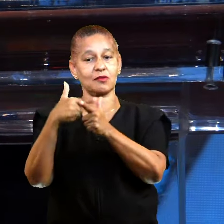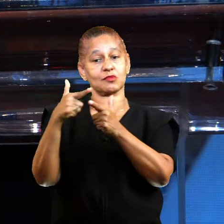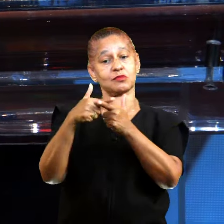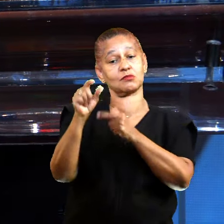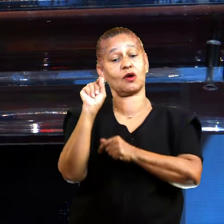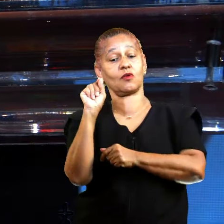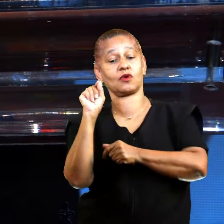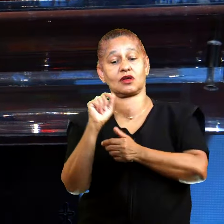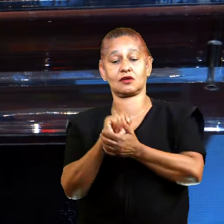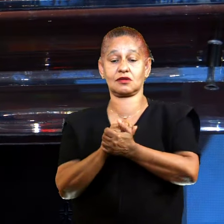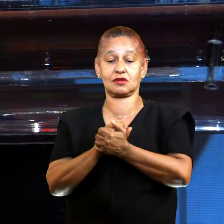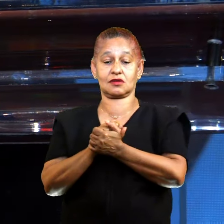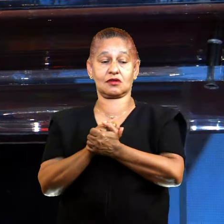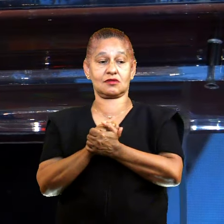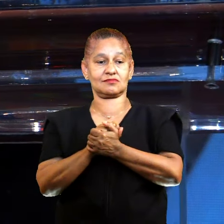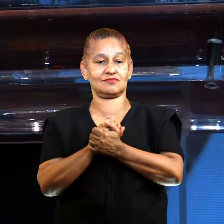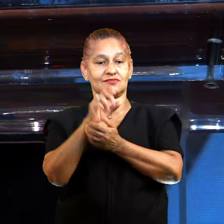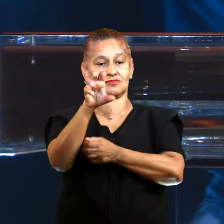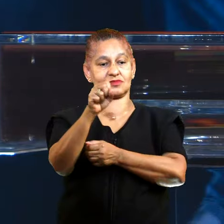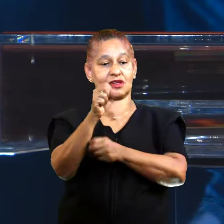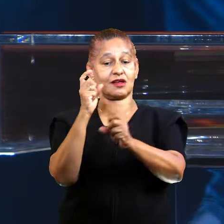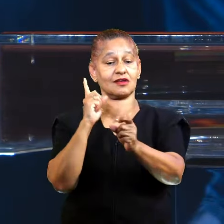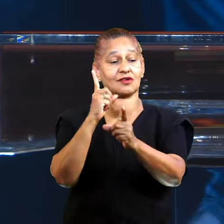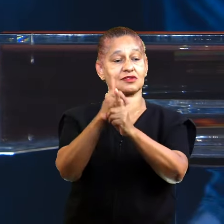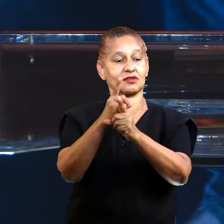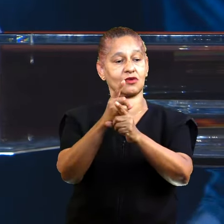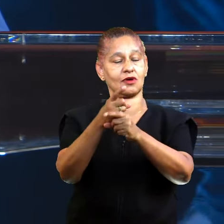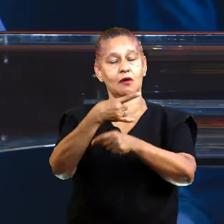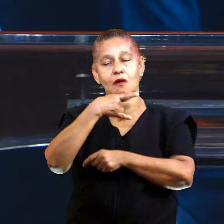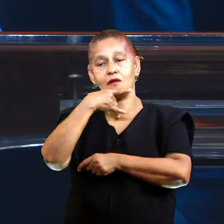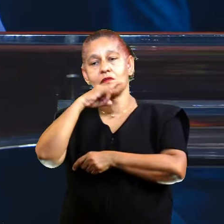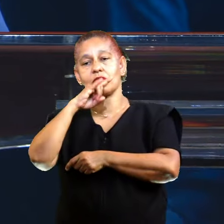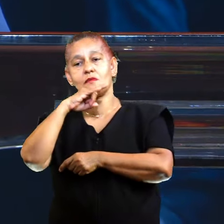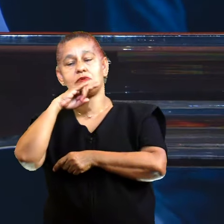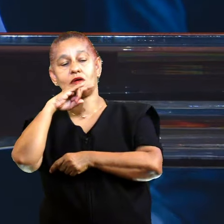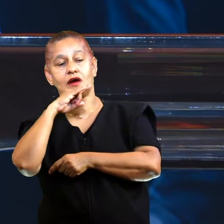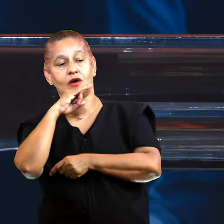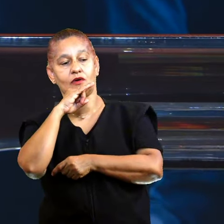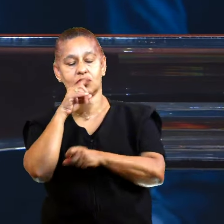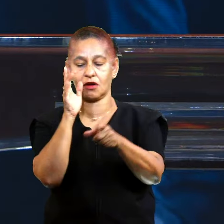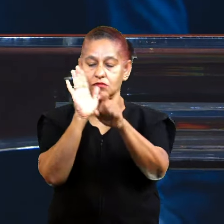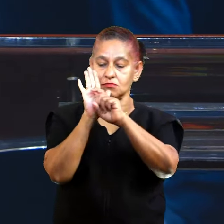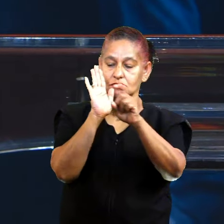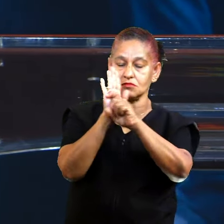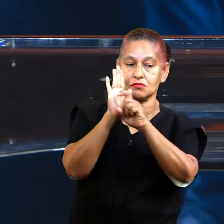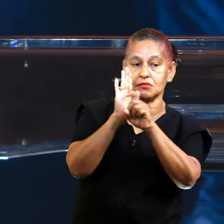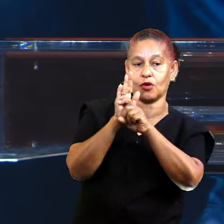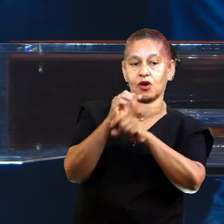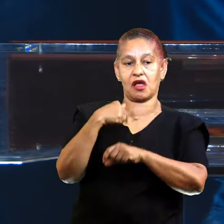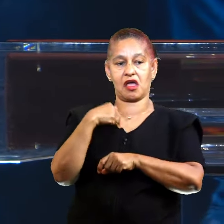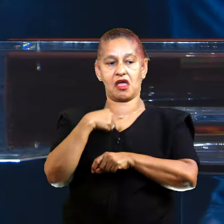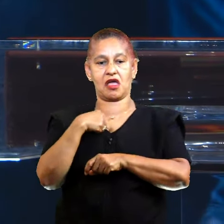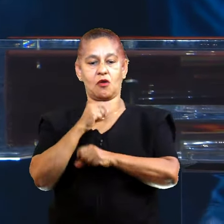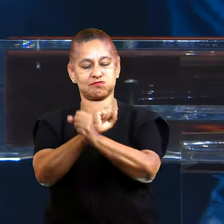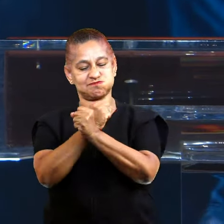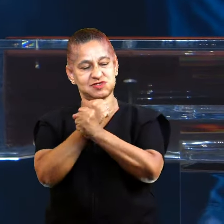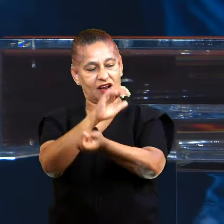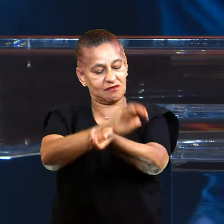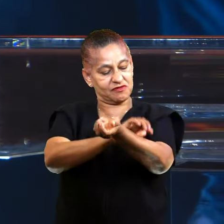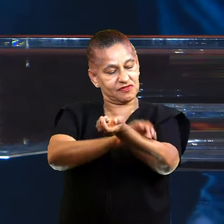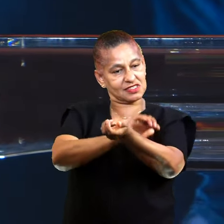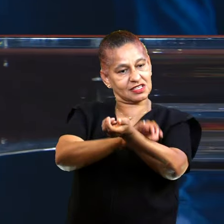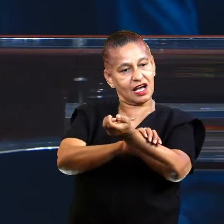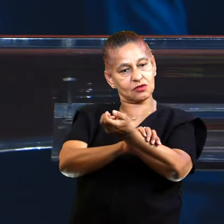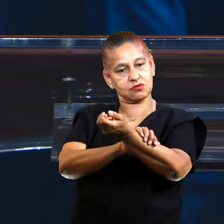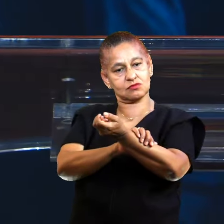buscar a solução no álcool e na cocaína. Durante muito tempo, eu fui escravo do álcool e da